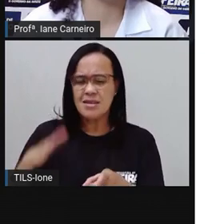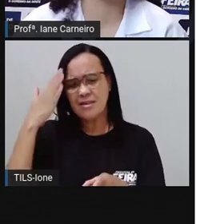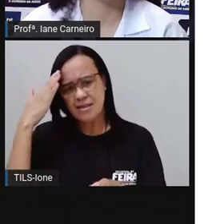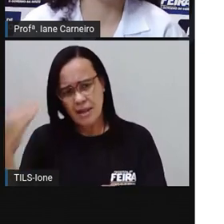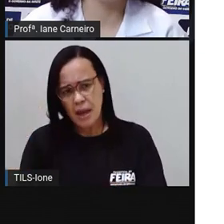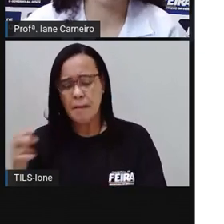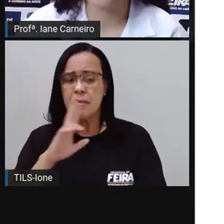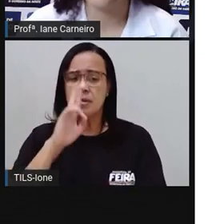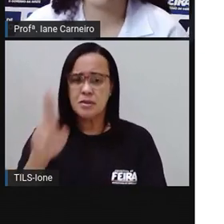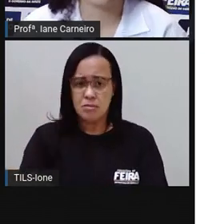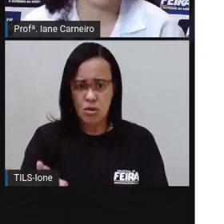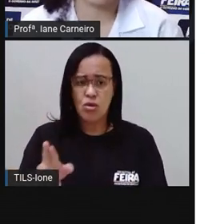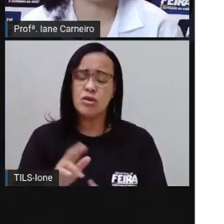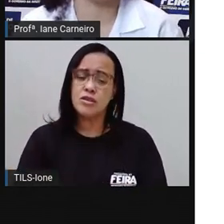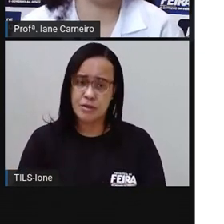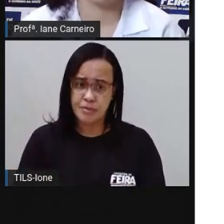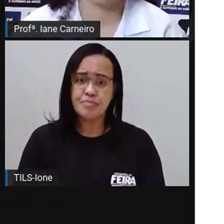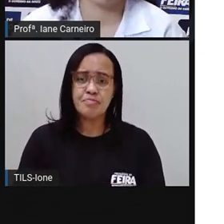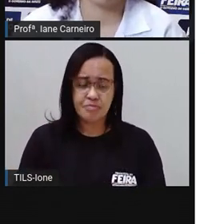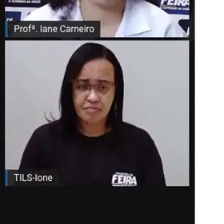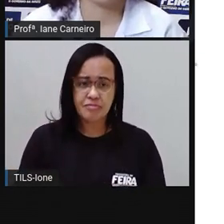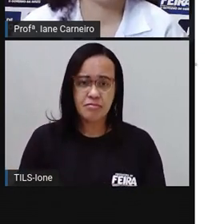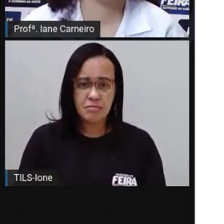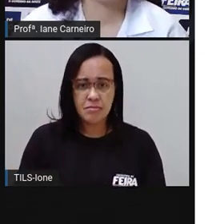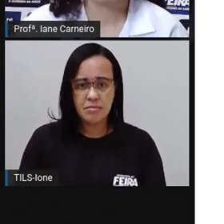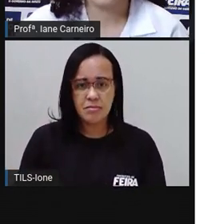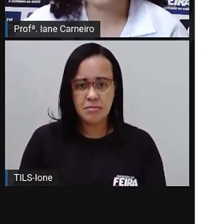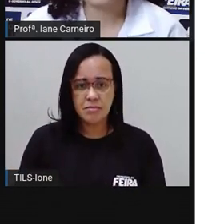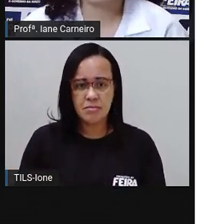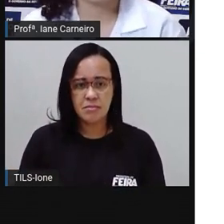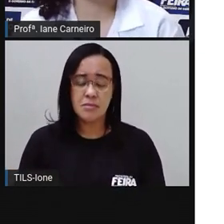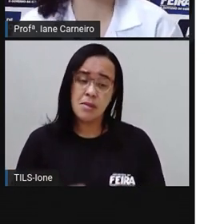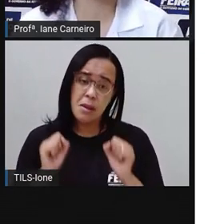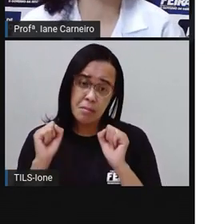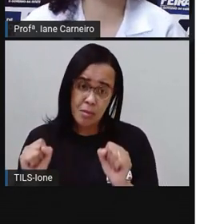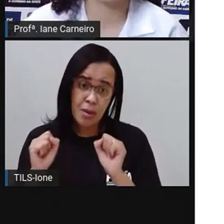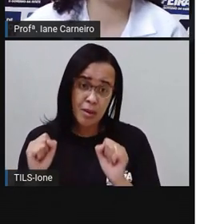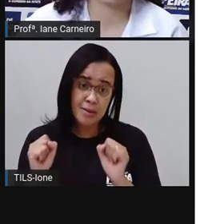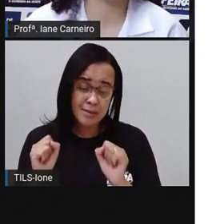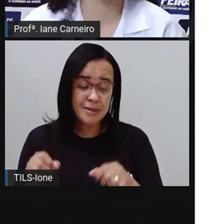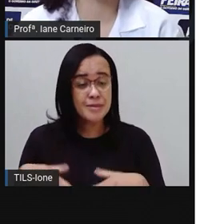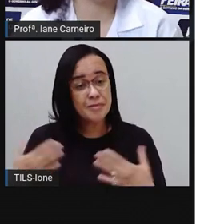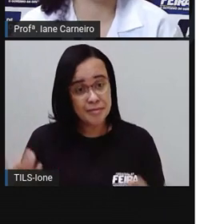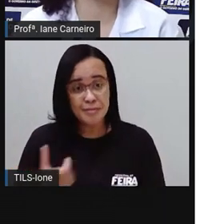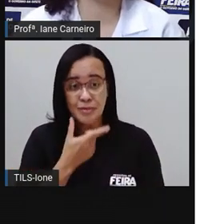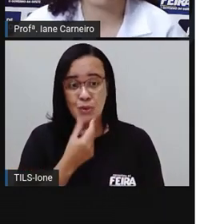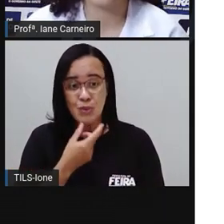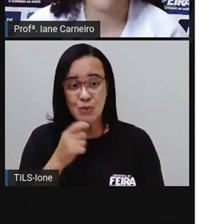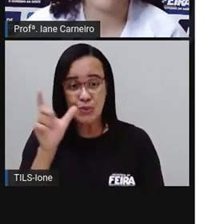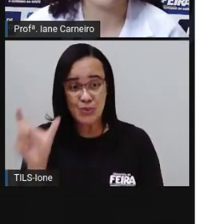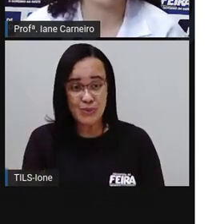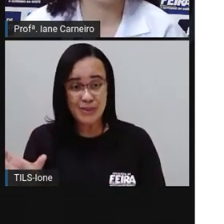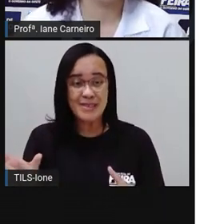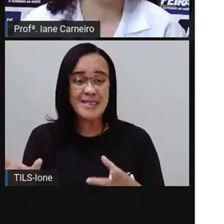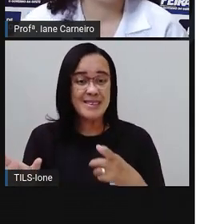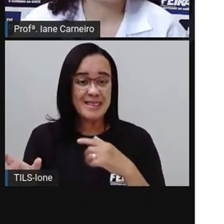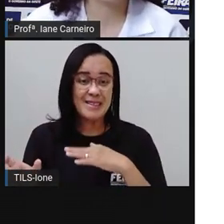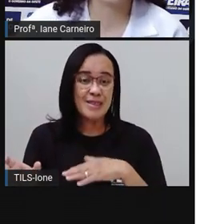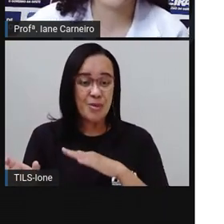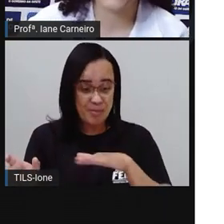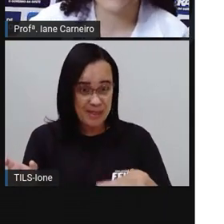a resposta quando me propôs a charada. Pode ser, disse Theo ao cruzar a ponte rapidamente.